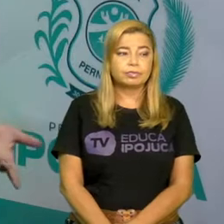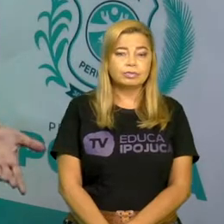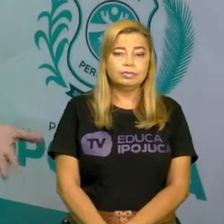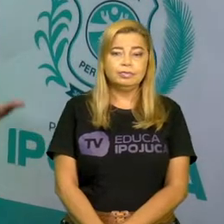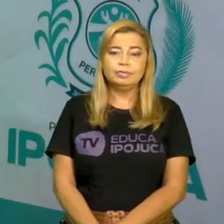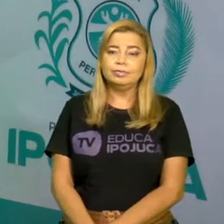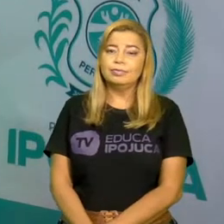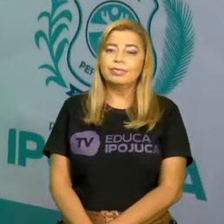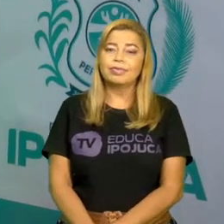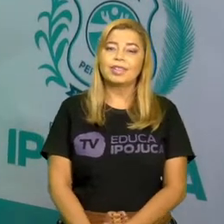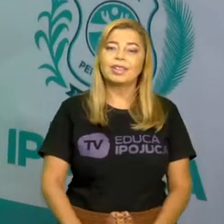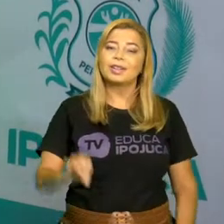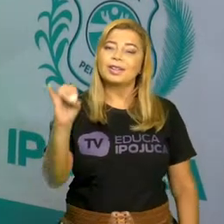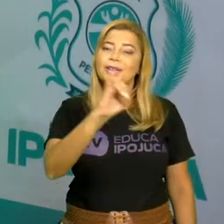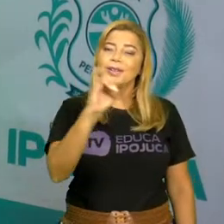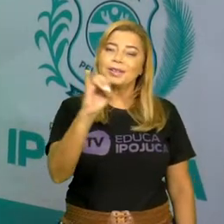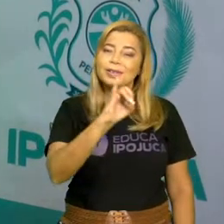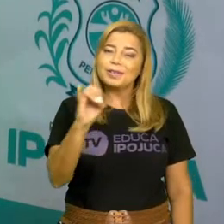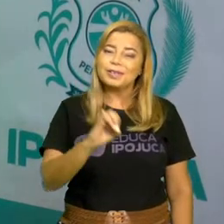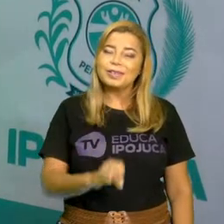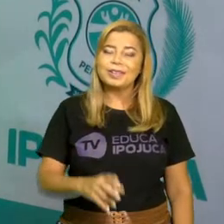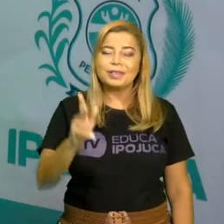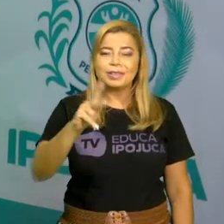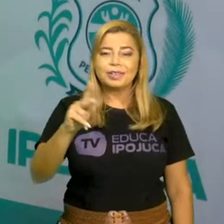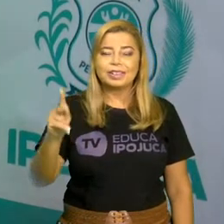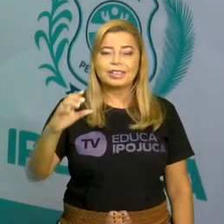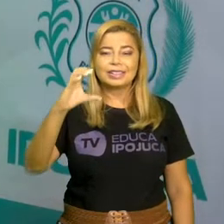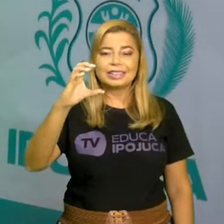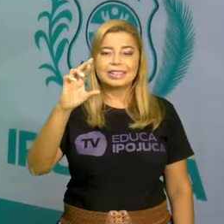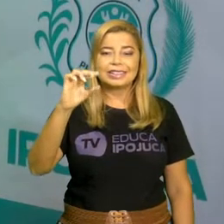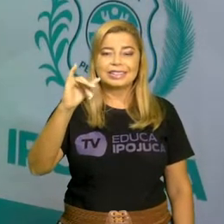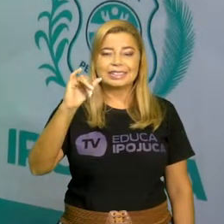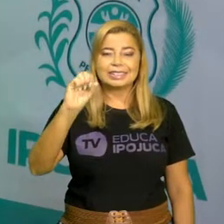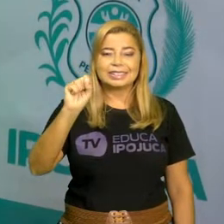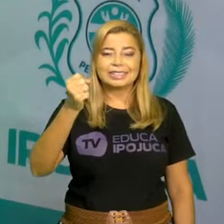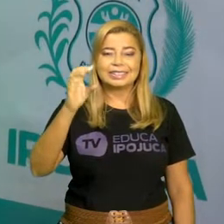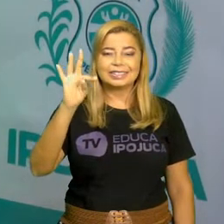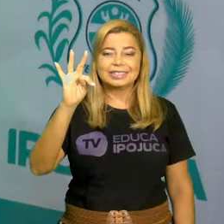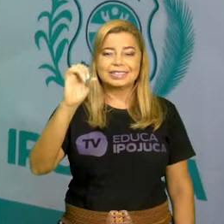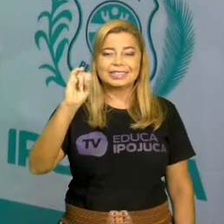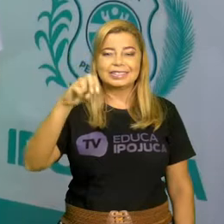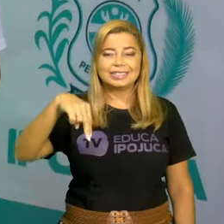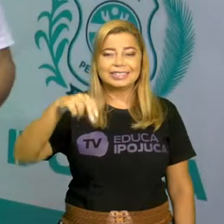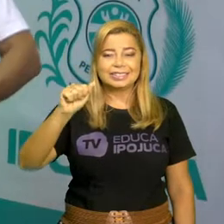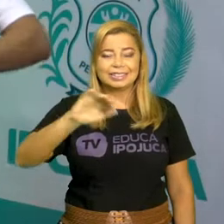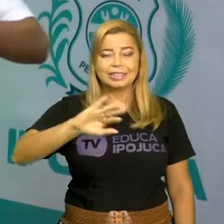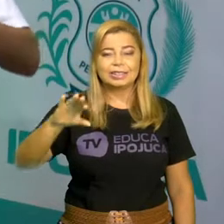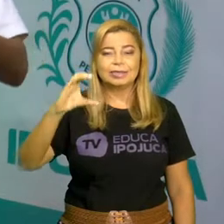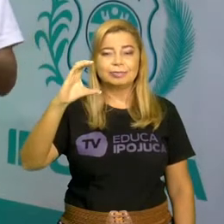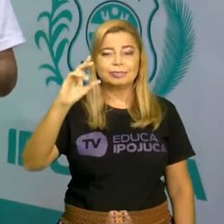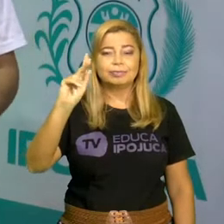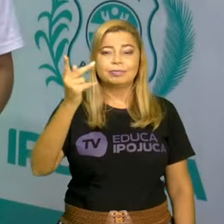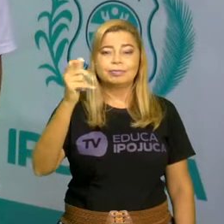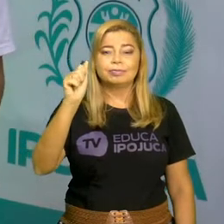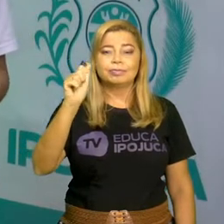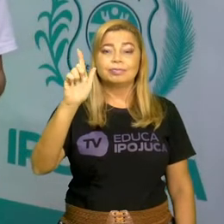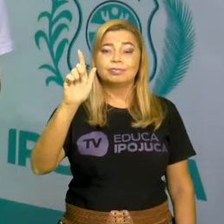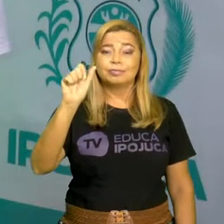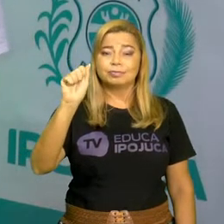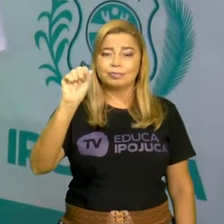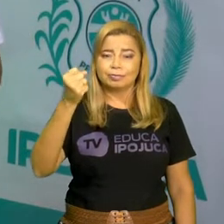Olá, meu nome é Cristina Chagas, sou professora do quarto ano e hoje nós vamos ter nossa aula de língua